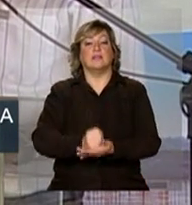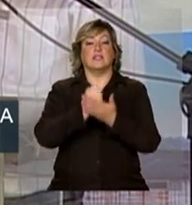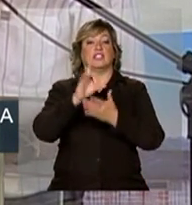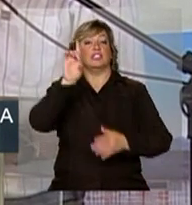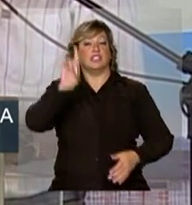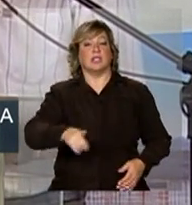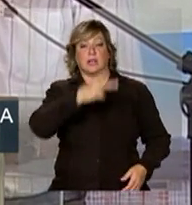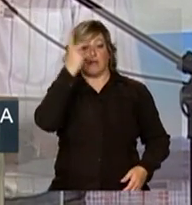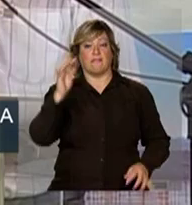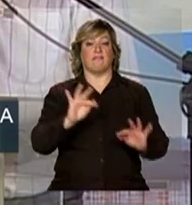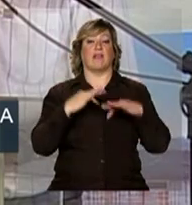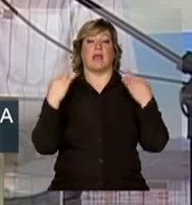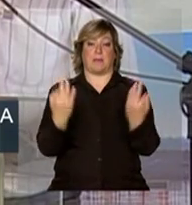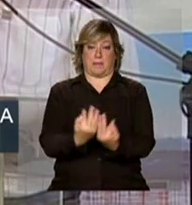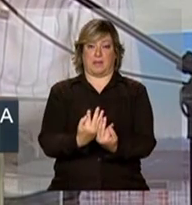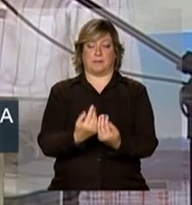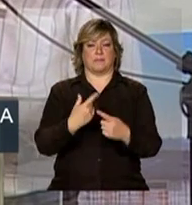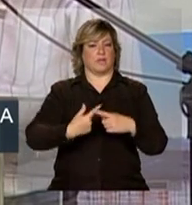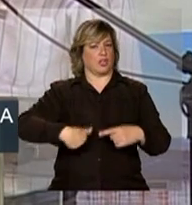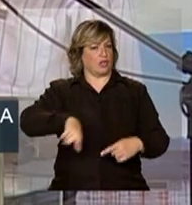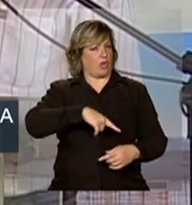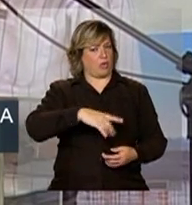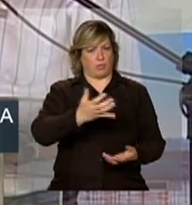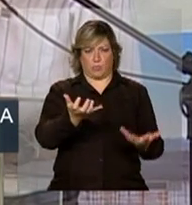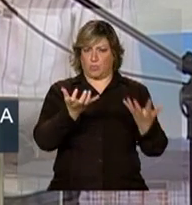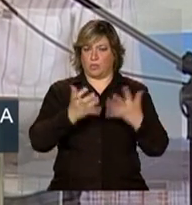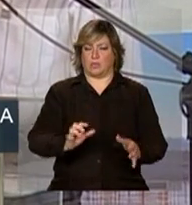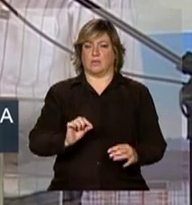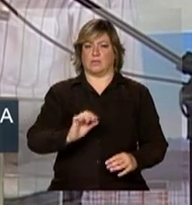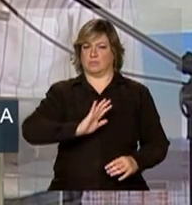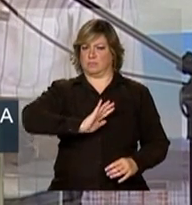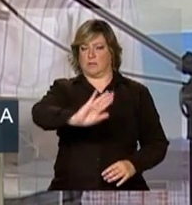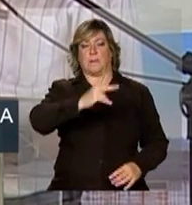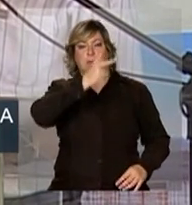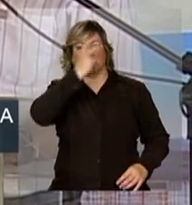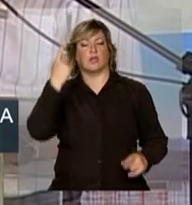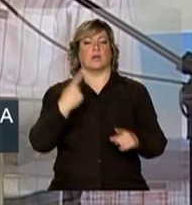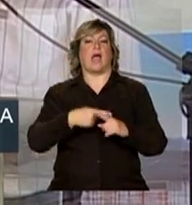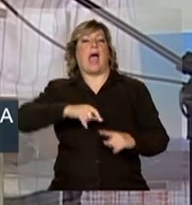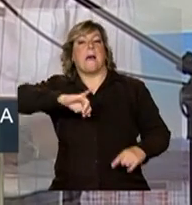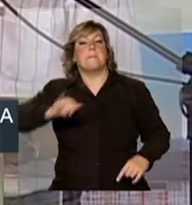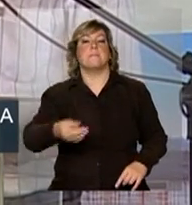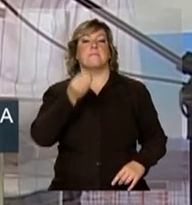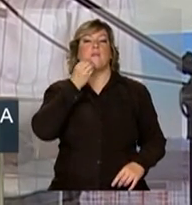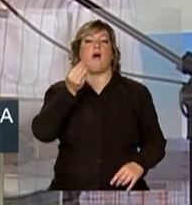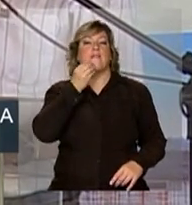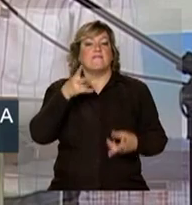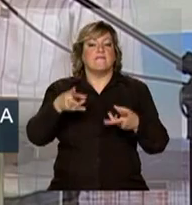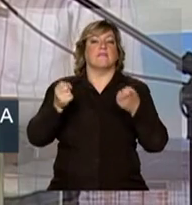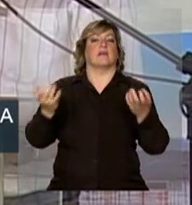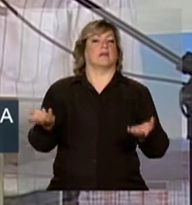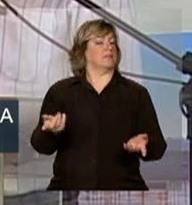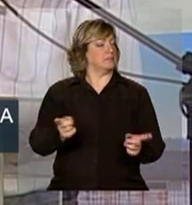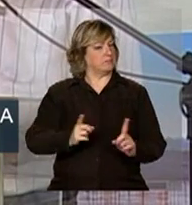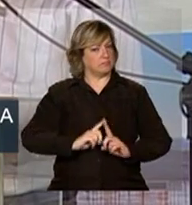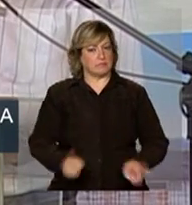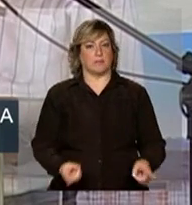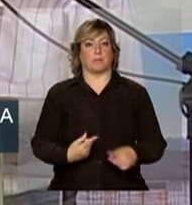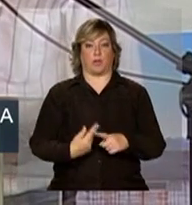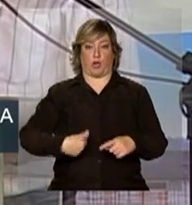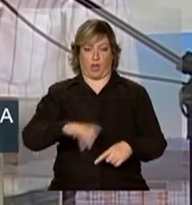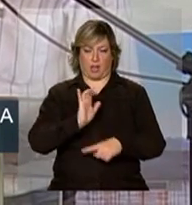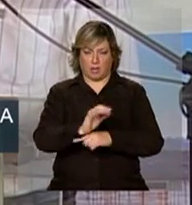e somos contra aquelas pessoas que aproveitam do momento para especular. E, por isso, reafirmamos a